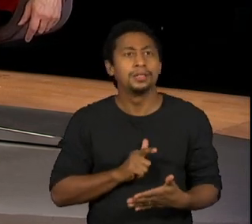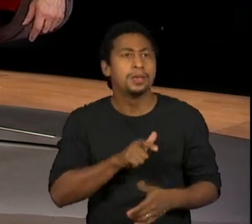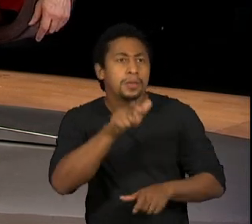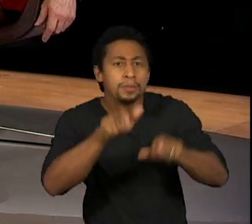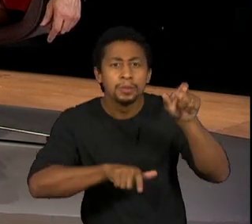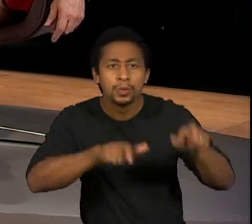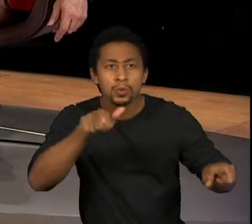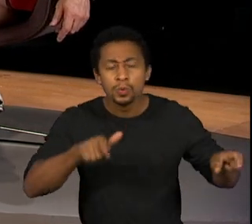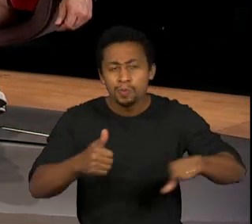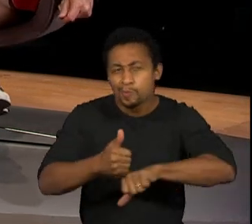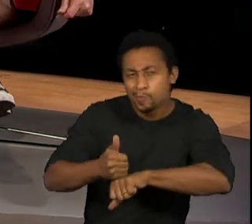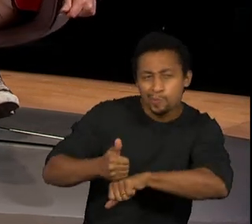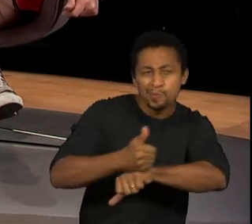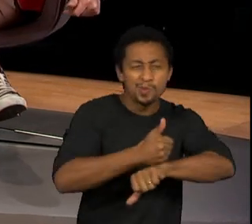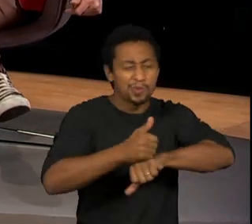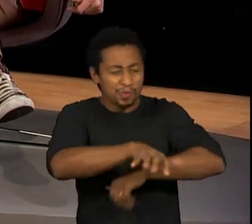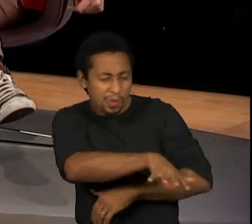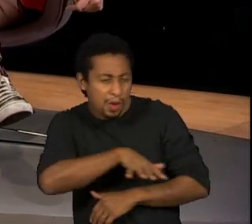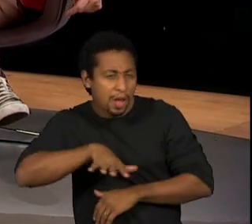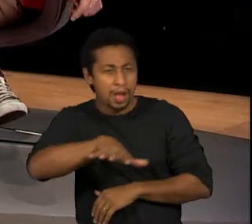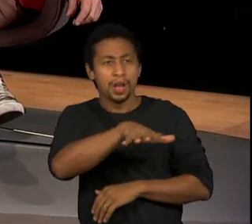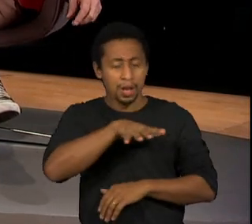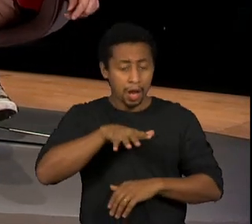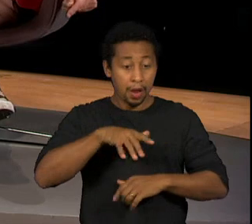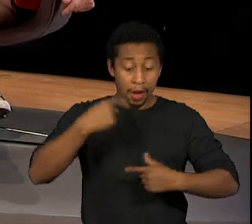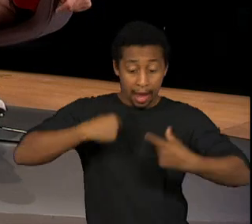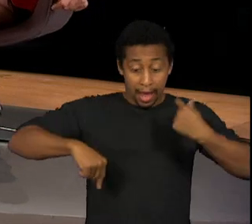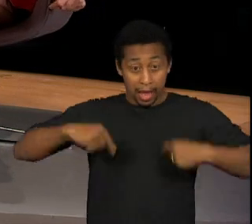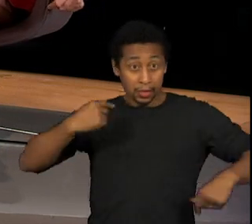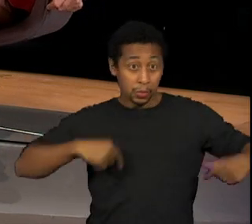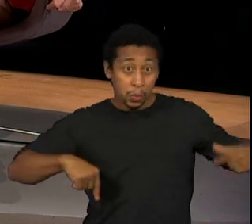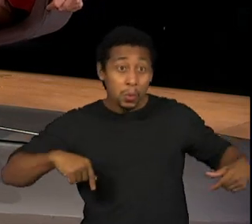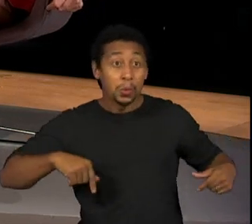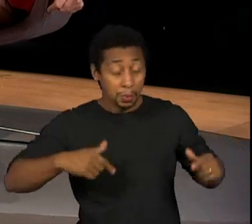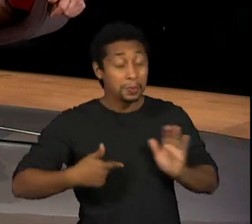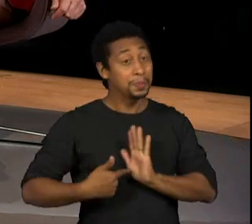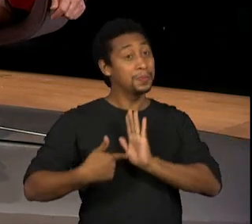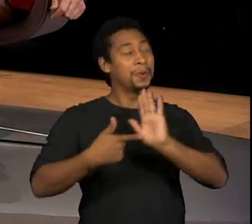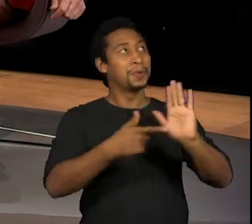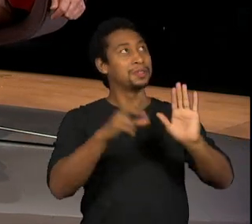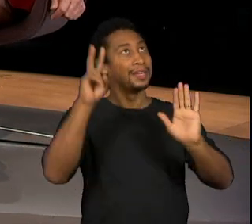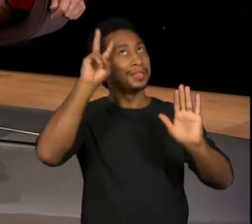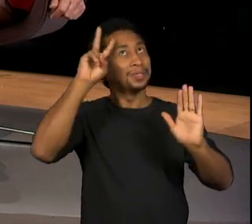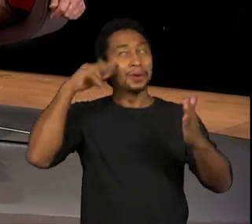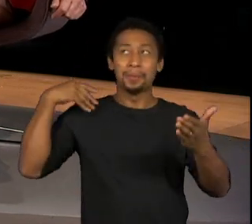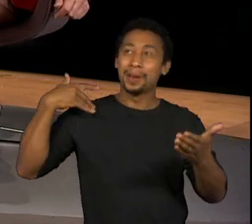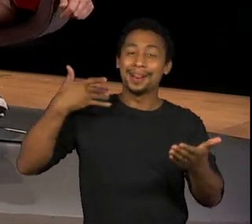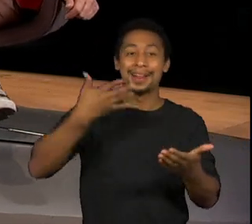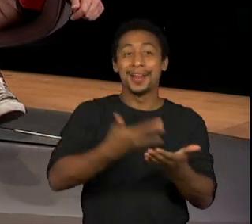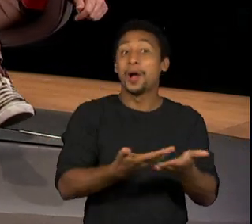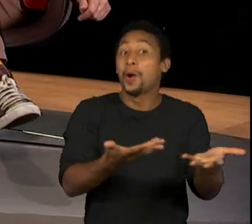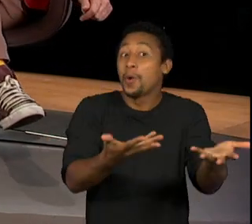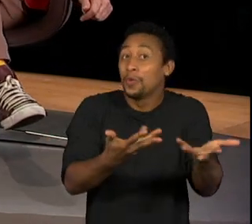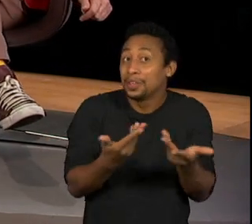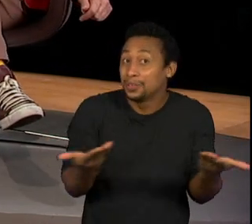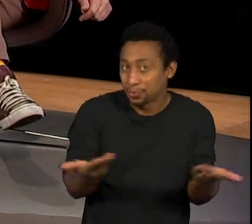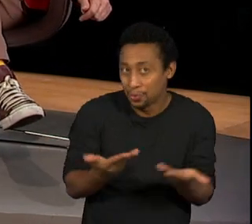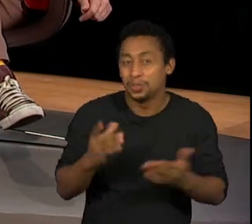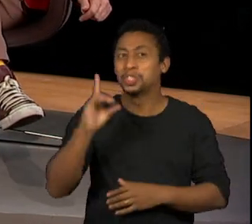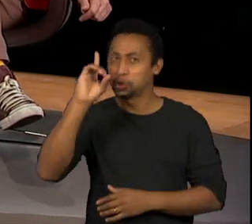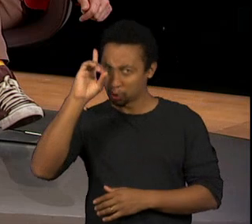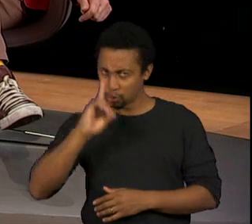artista que carrega em si tantas vidas, tantas histórias, como é o caso do nosso convidado de hoje, que é também diretor,